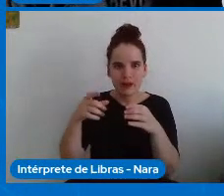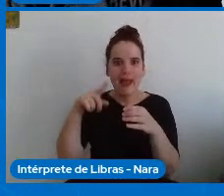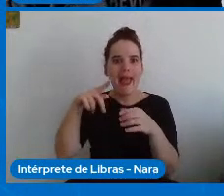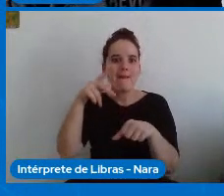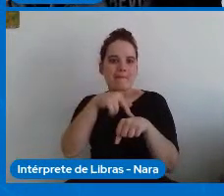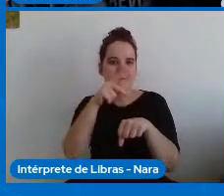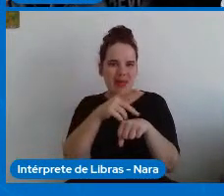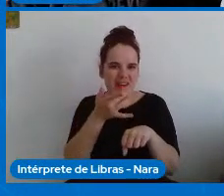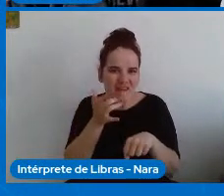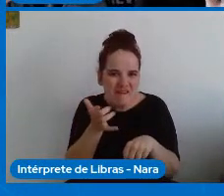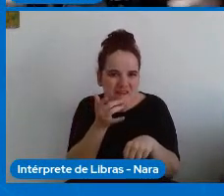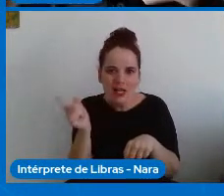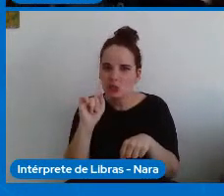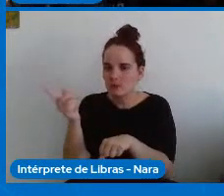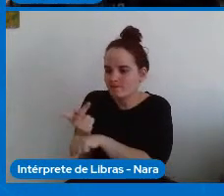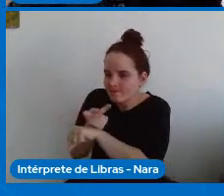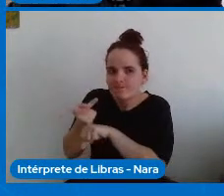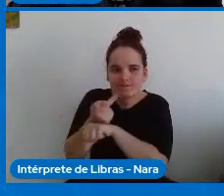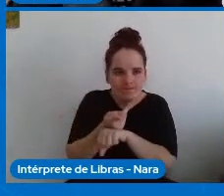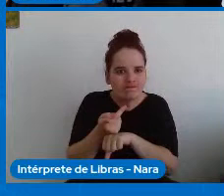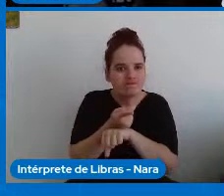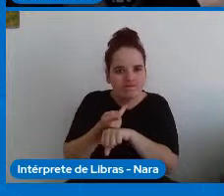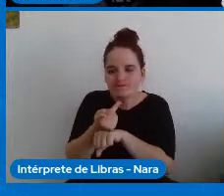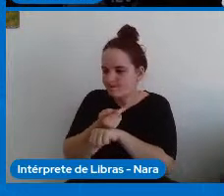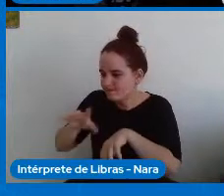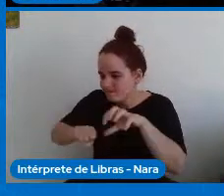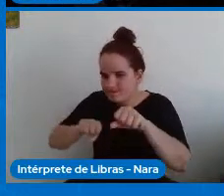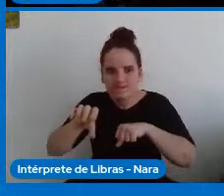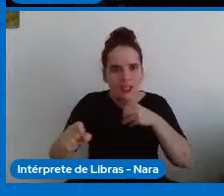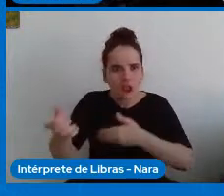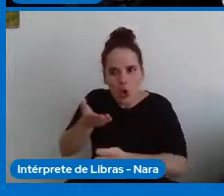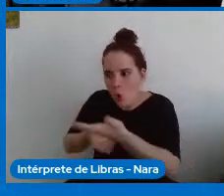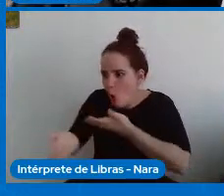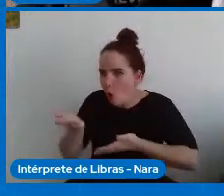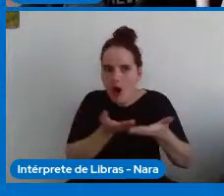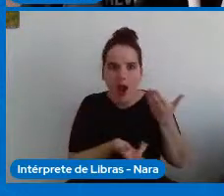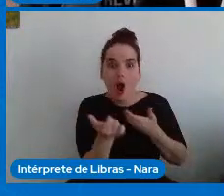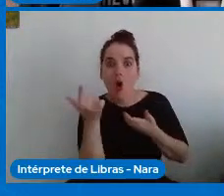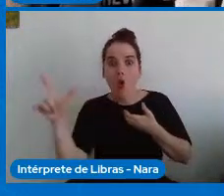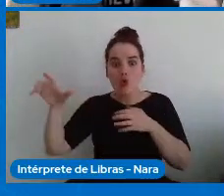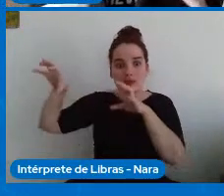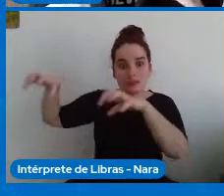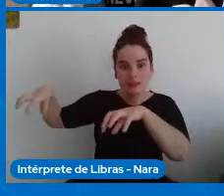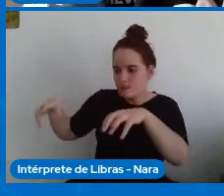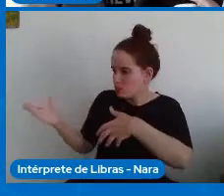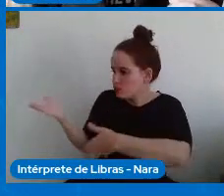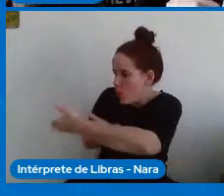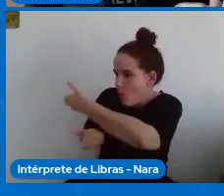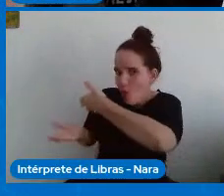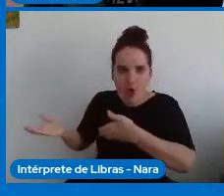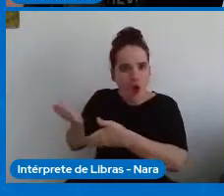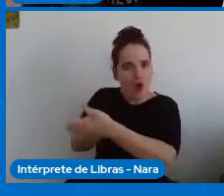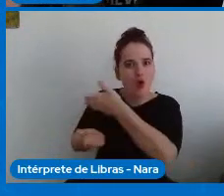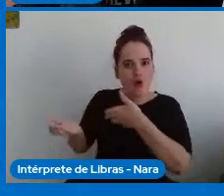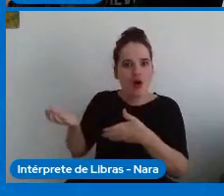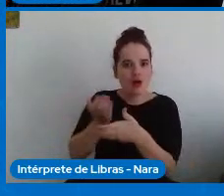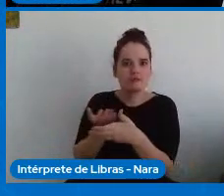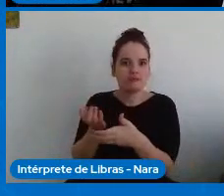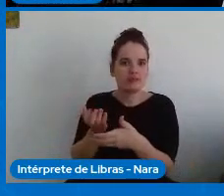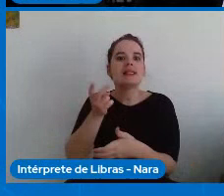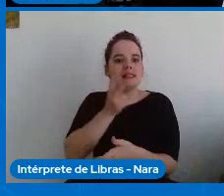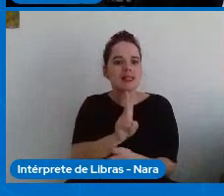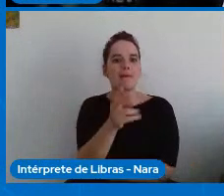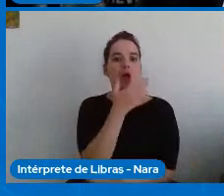fácil obtenção e ela demandava toda uma cadeia de trocas com outras tribos que era realizada só pelos